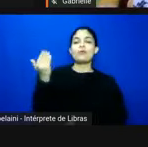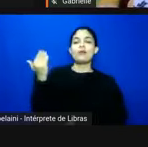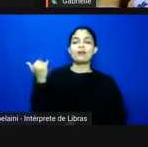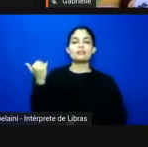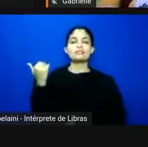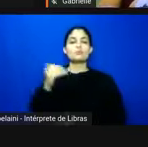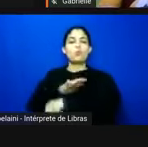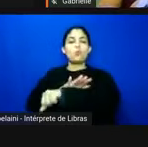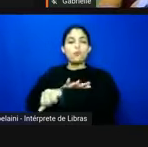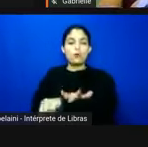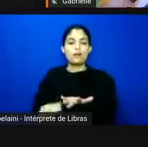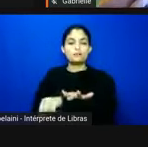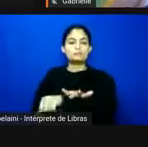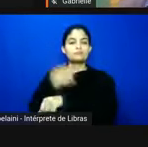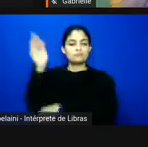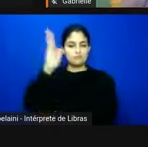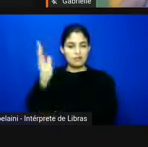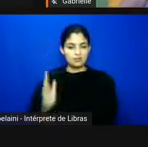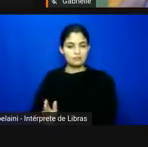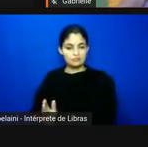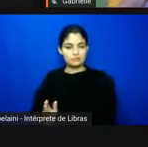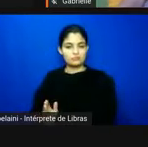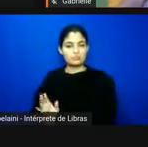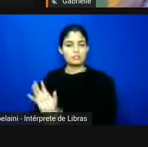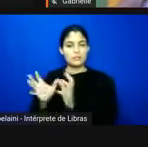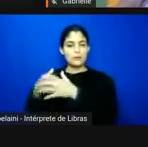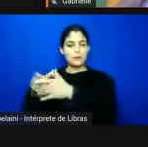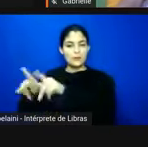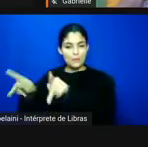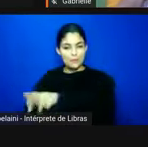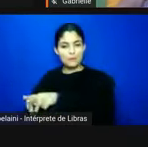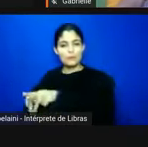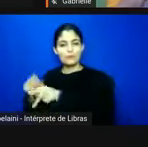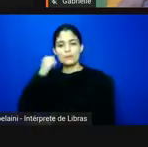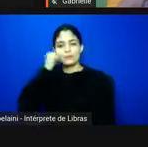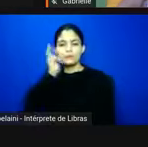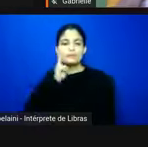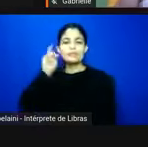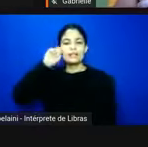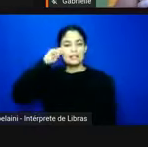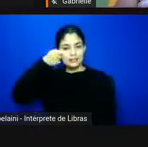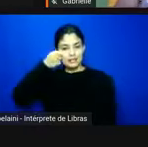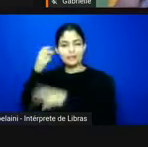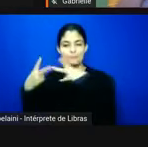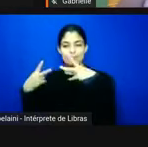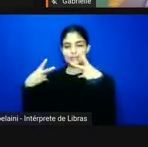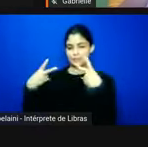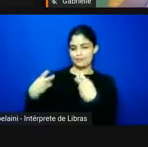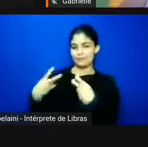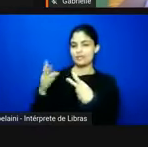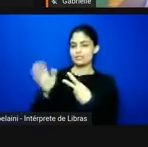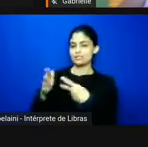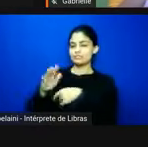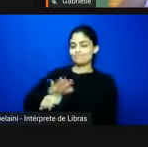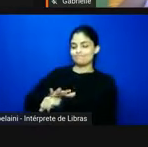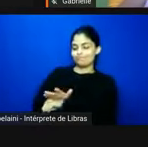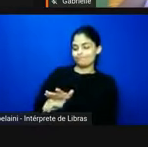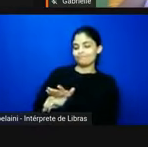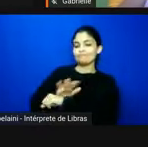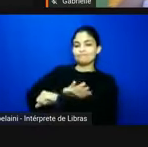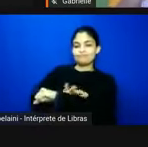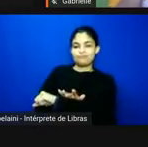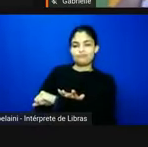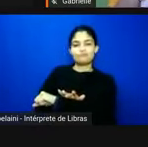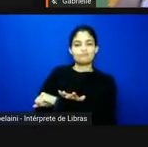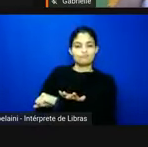brasileiro essas populações negras tanto percebiam que eram vítimas de racismo como elas